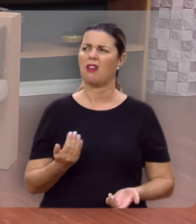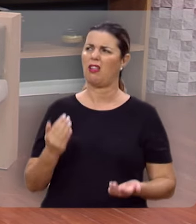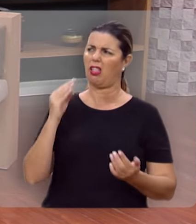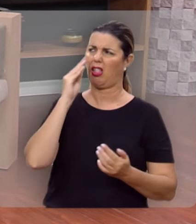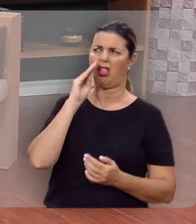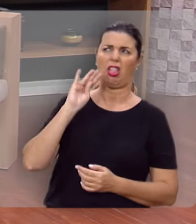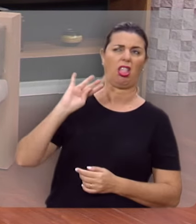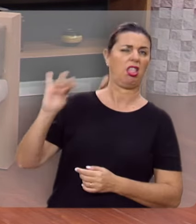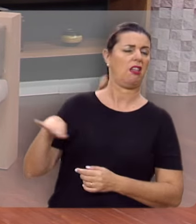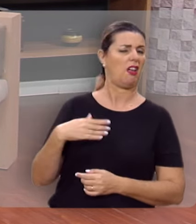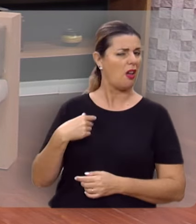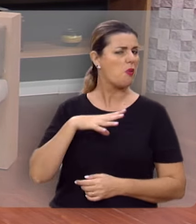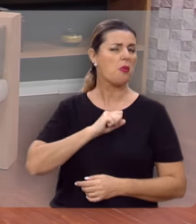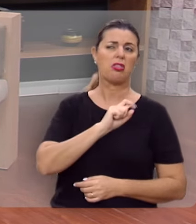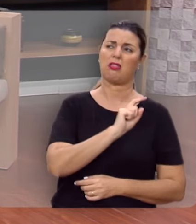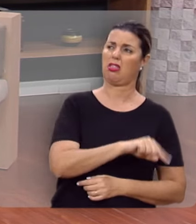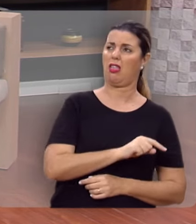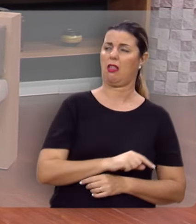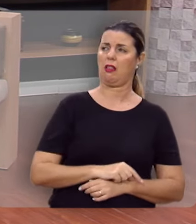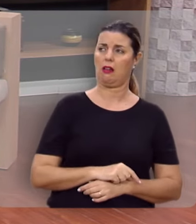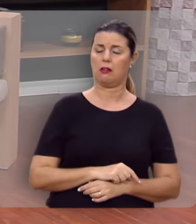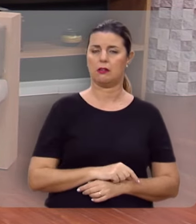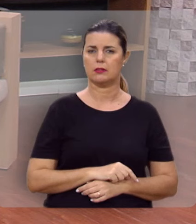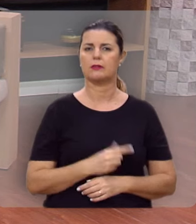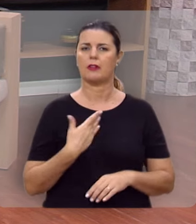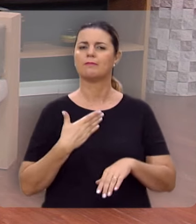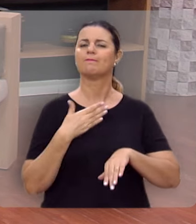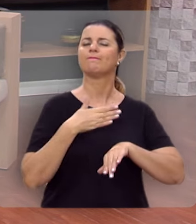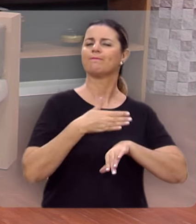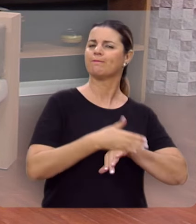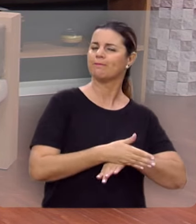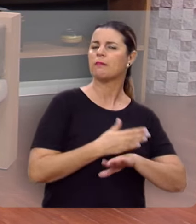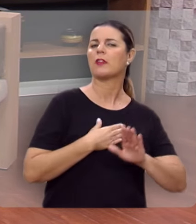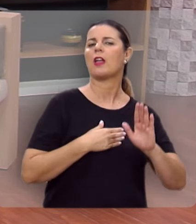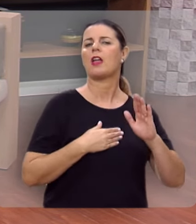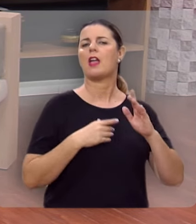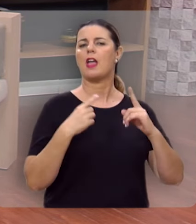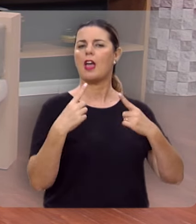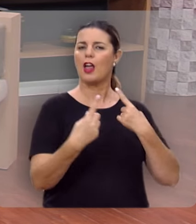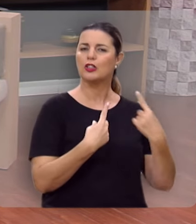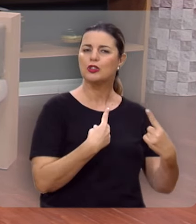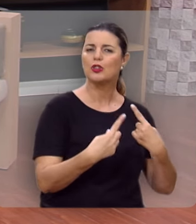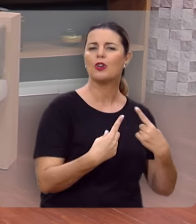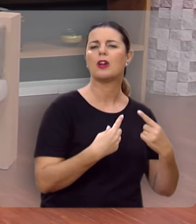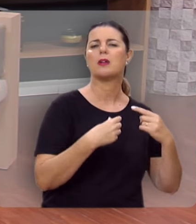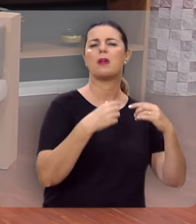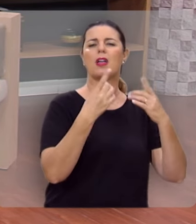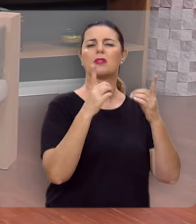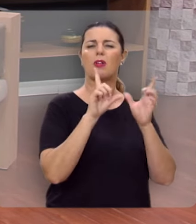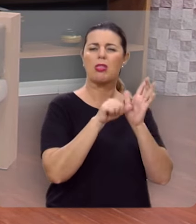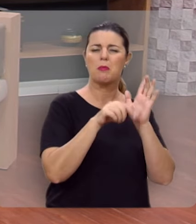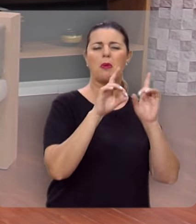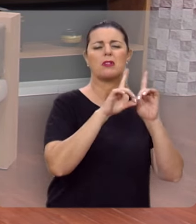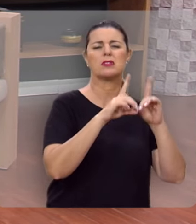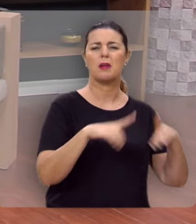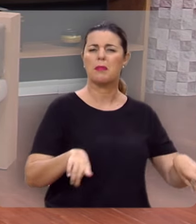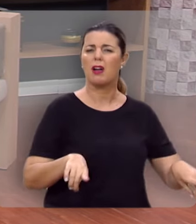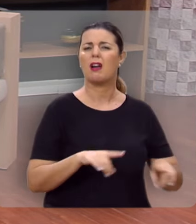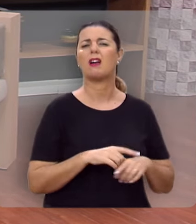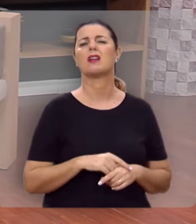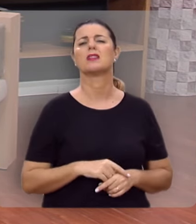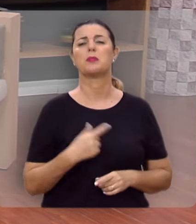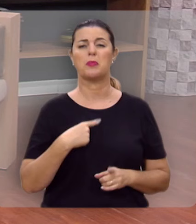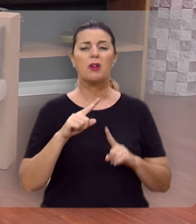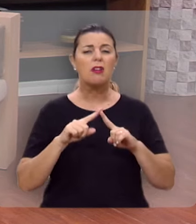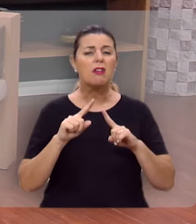Os filhos não querem ouvir. E acabam entrando num relacionamento turbulento, depois numa separação dolorosa,